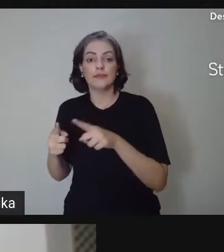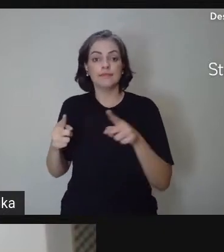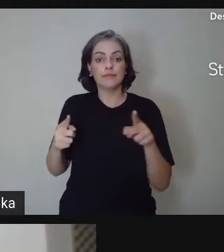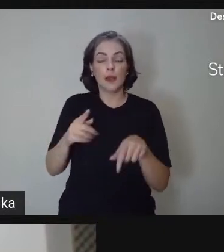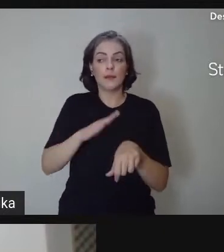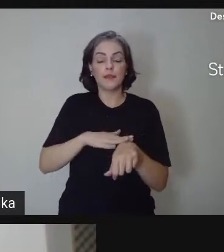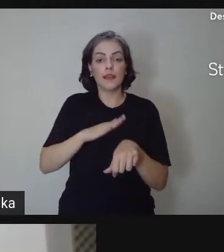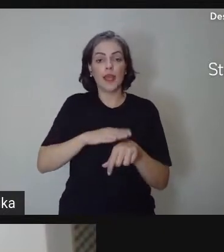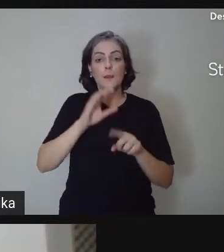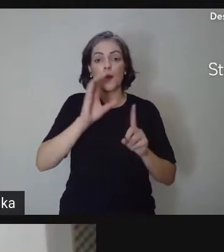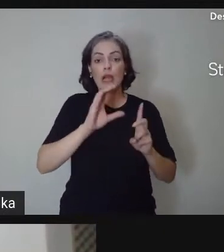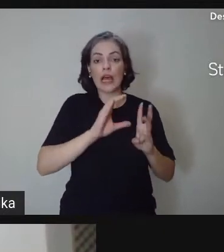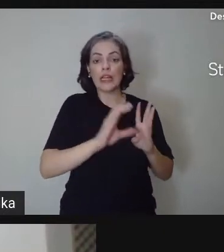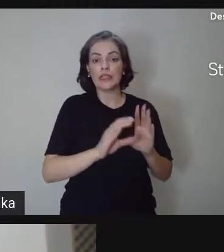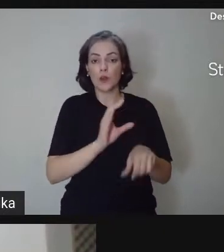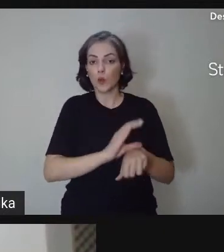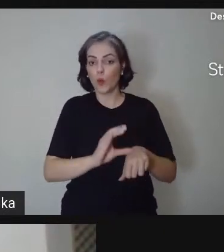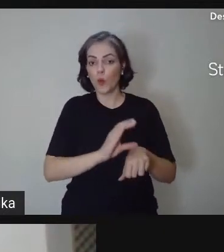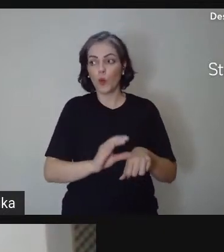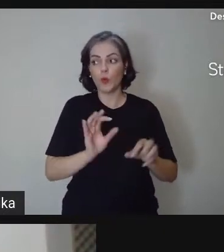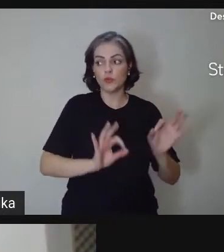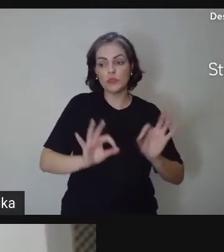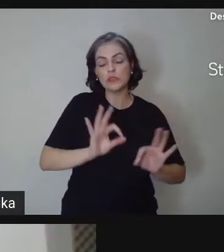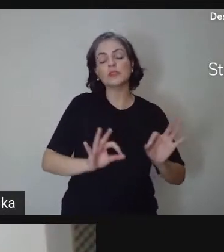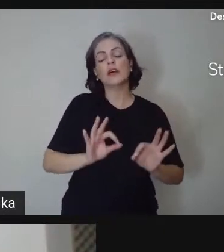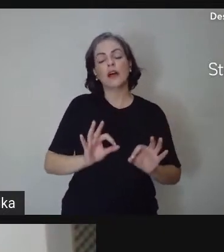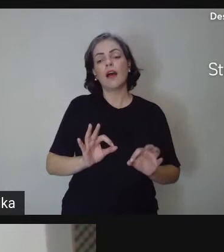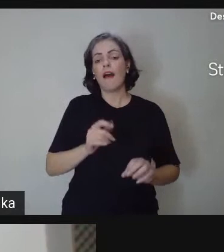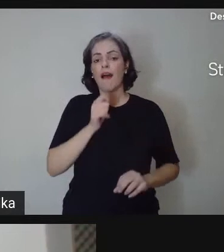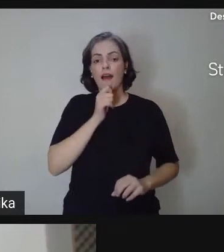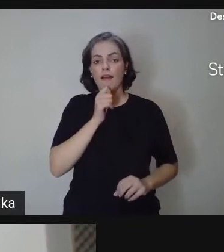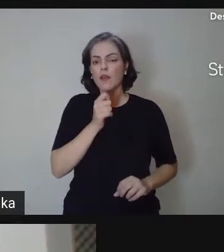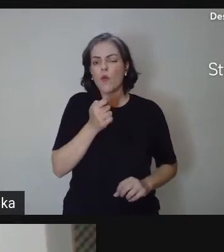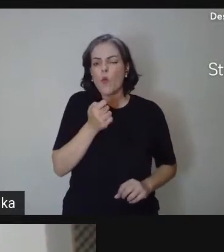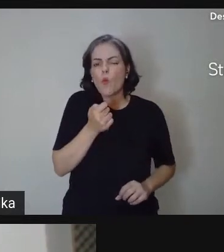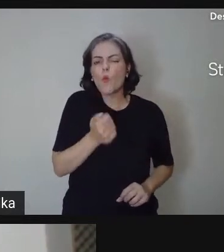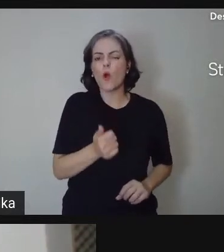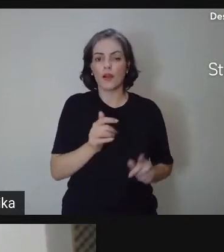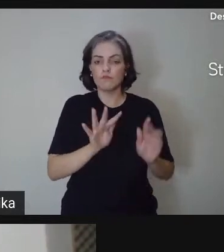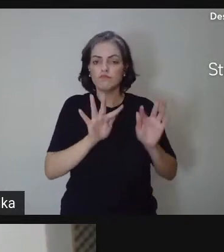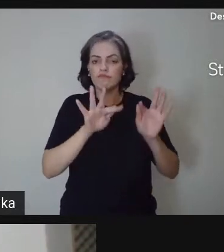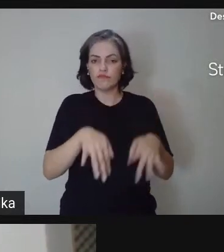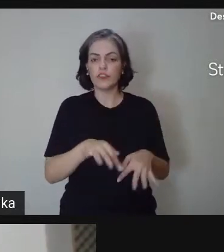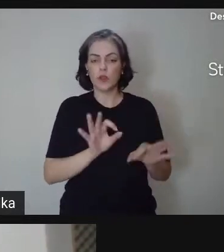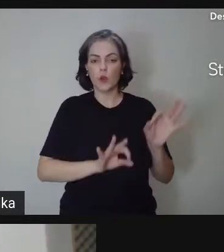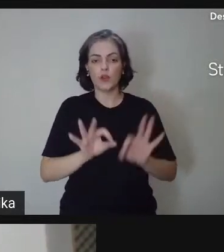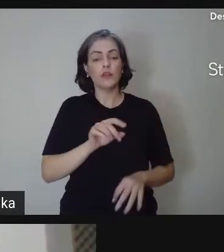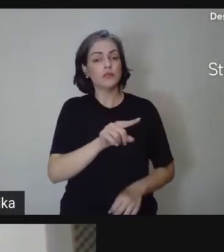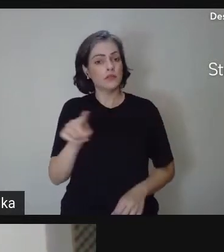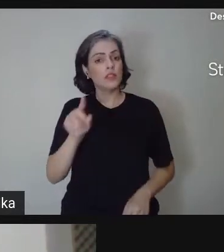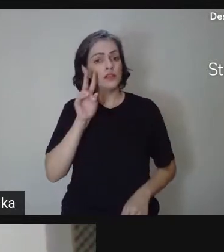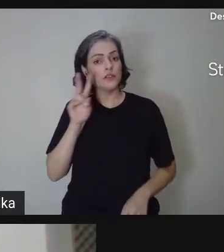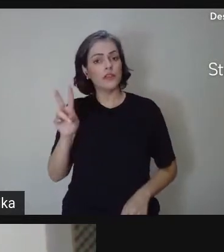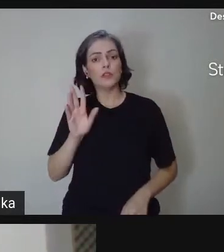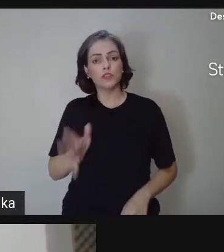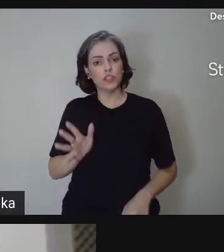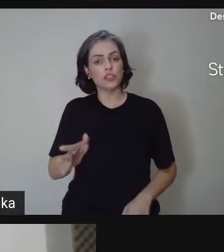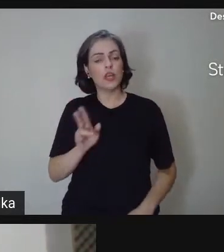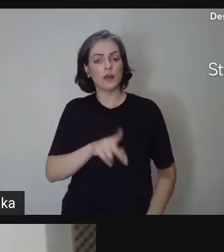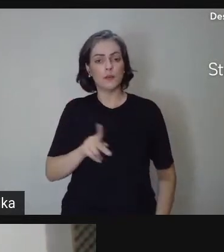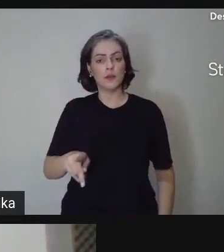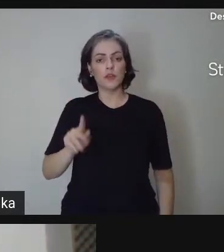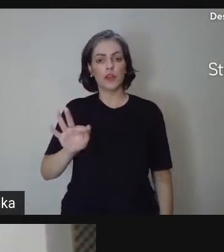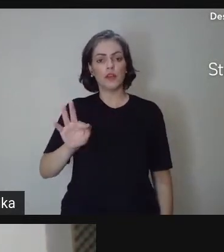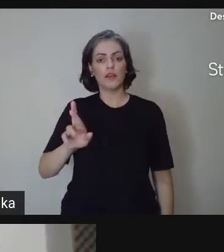um dos cursos, então, nós estamos terminando de organizar todas as coisas. Vocês já viram com a professora Francesca, não é?